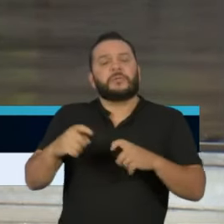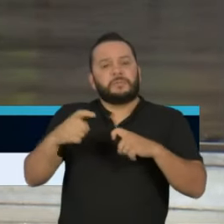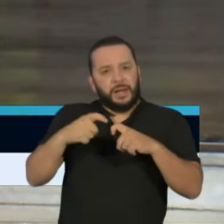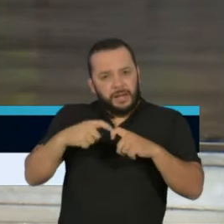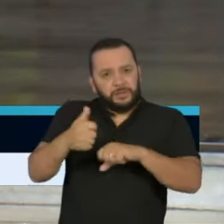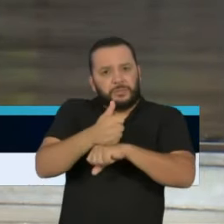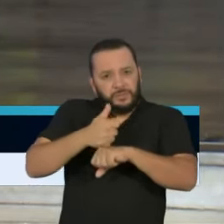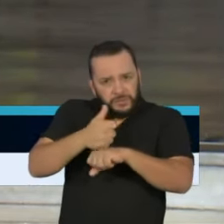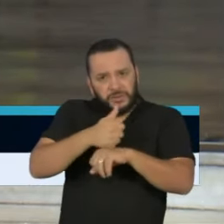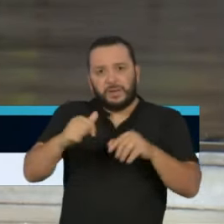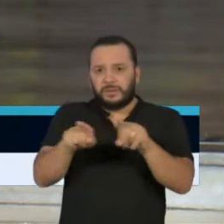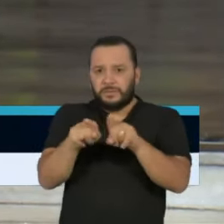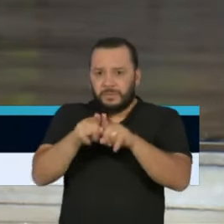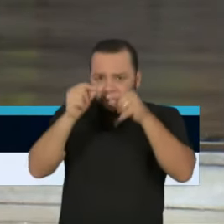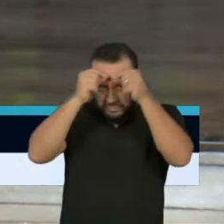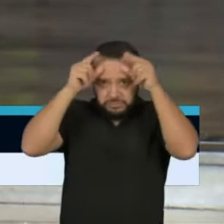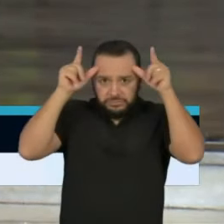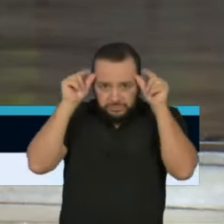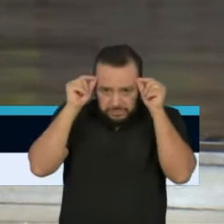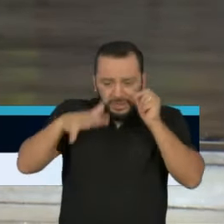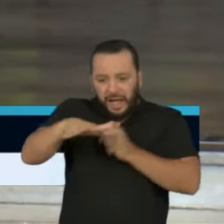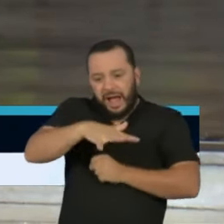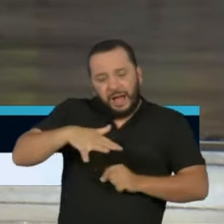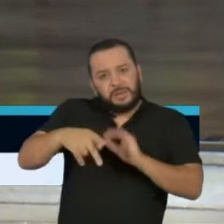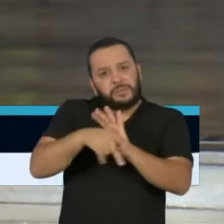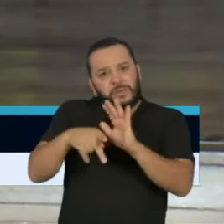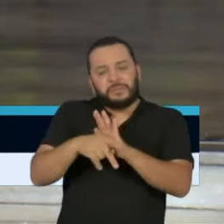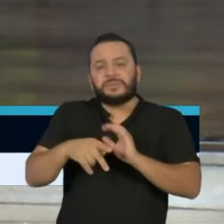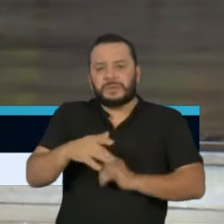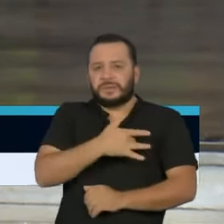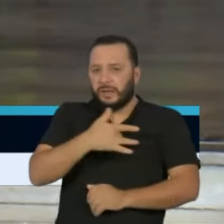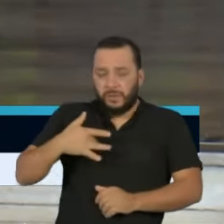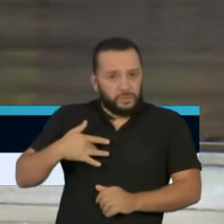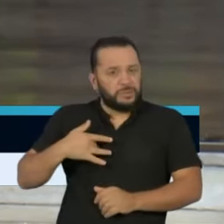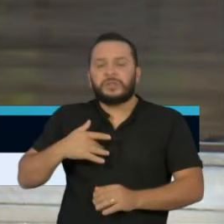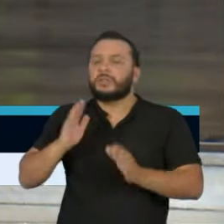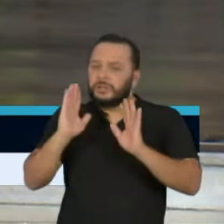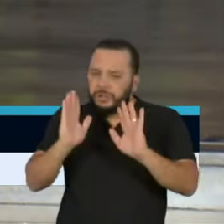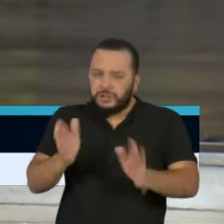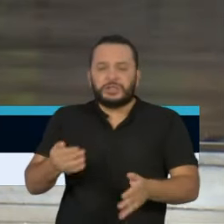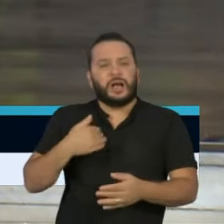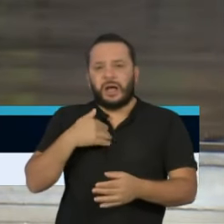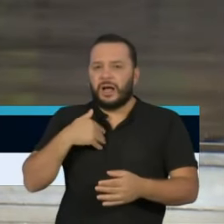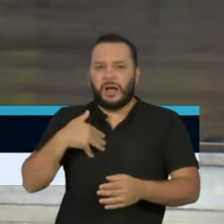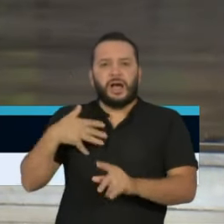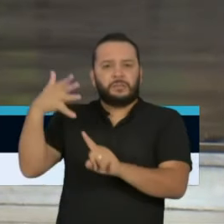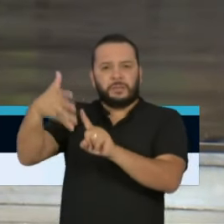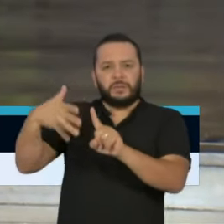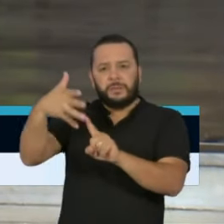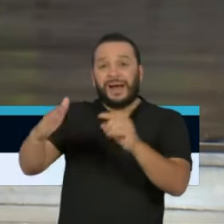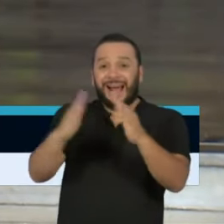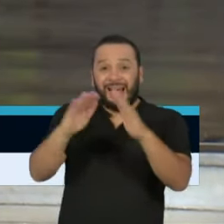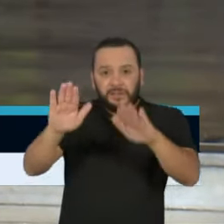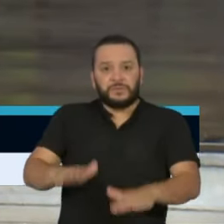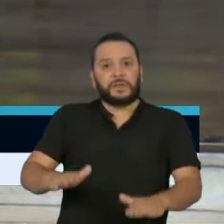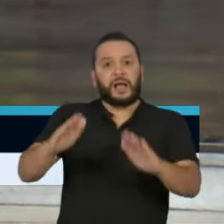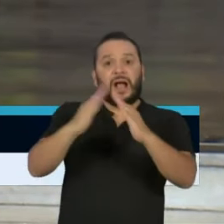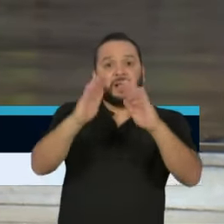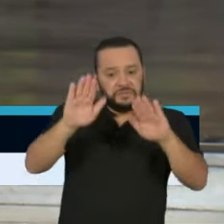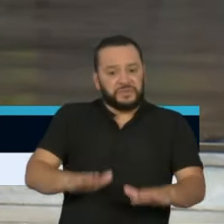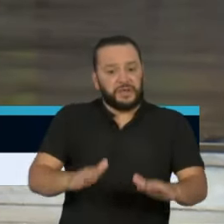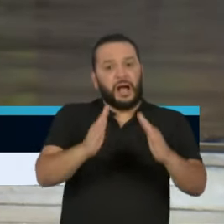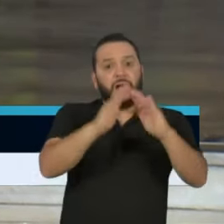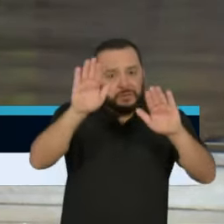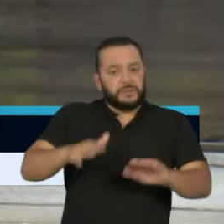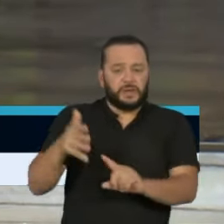da maioria dos países do mundo que já se manifestaram a favor do isolamento. No Brasil,